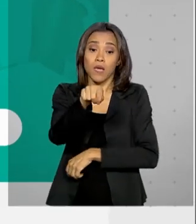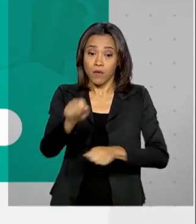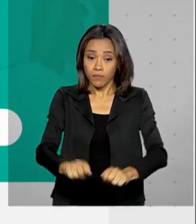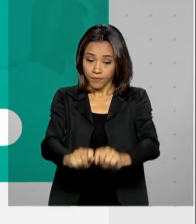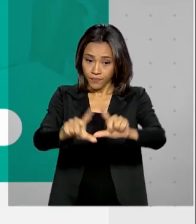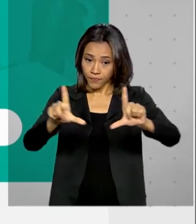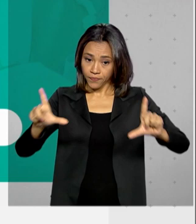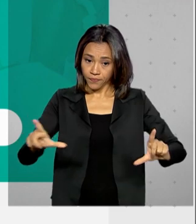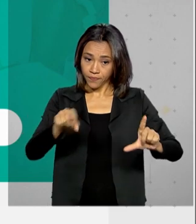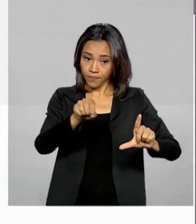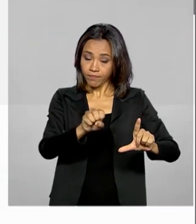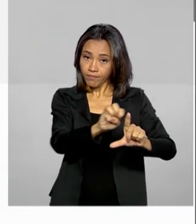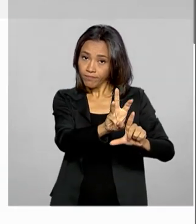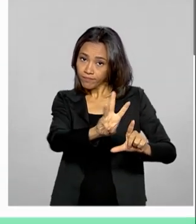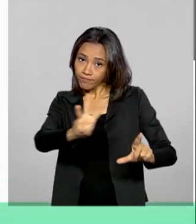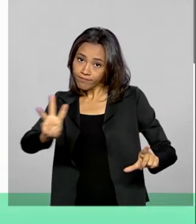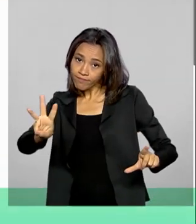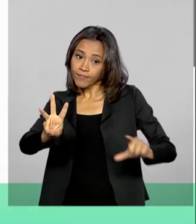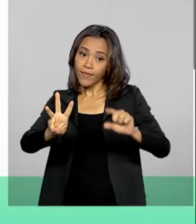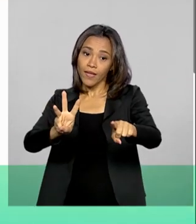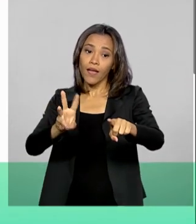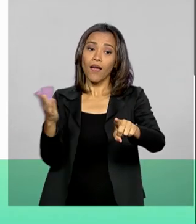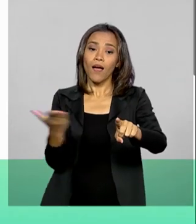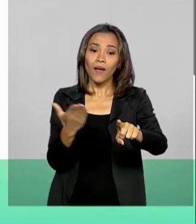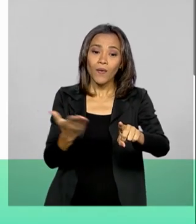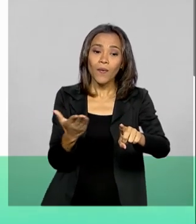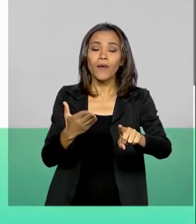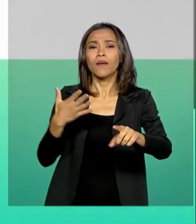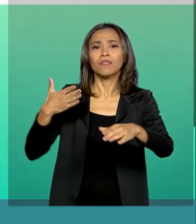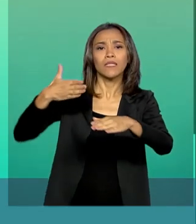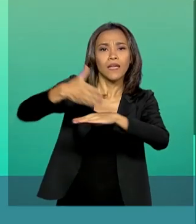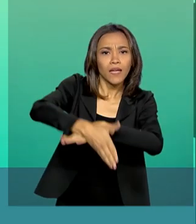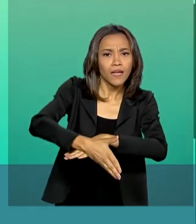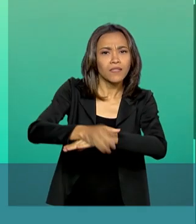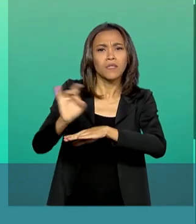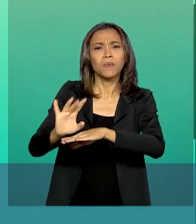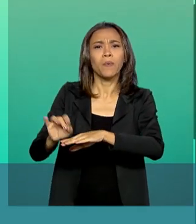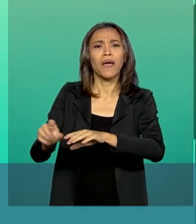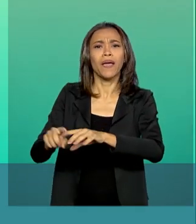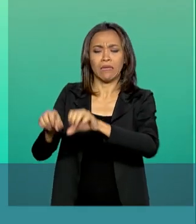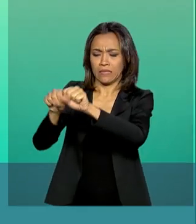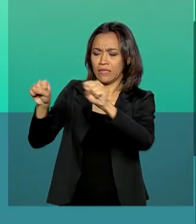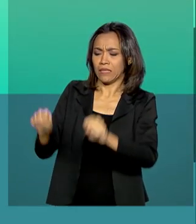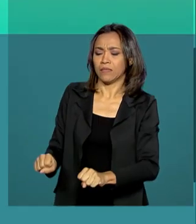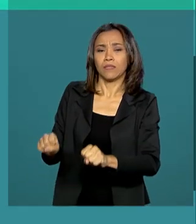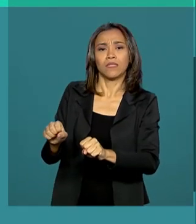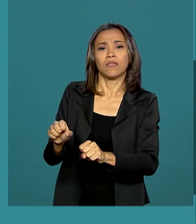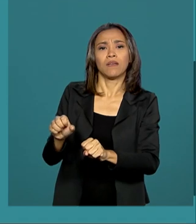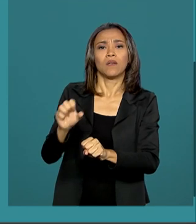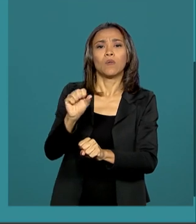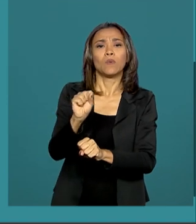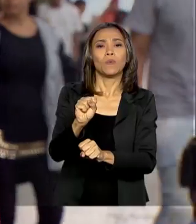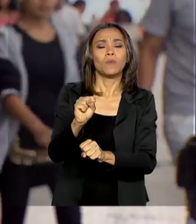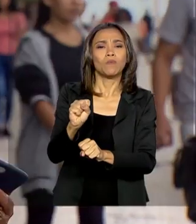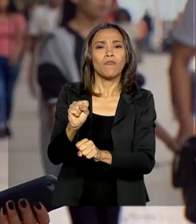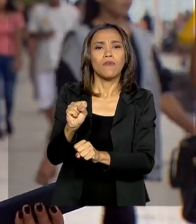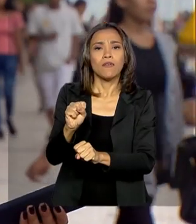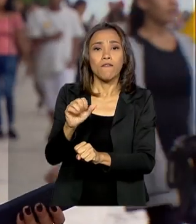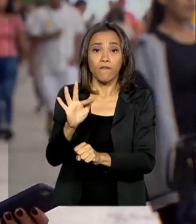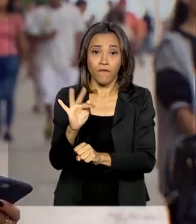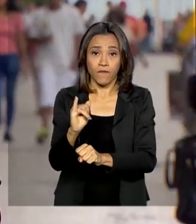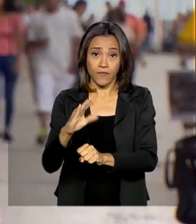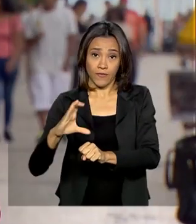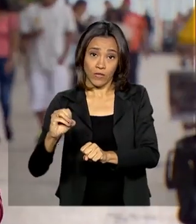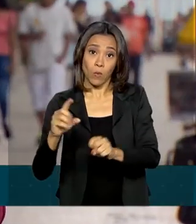funciona em nuvem, ou seja, em uma base de dados virtual, e não mais nos servidores físicos do Ministério da Educação. Com a